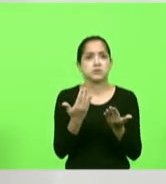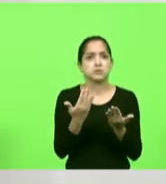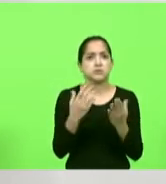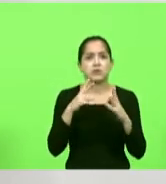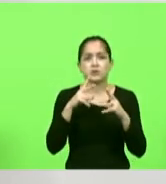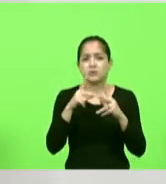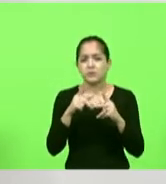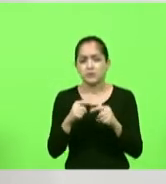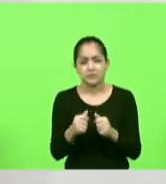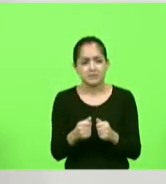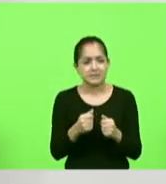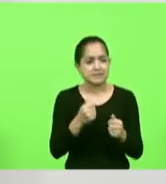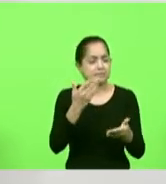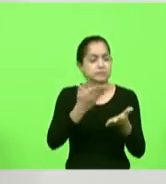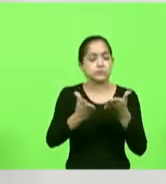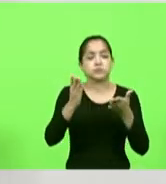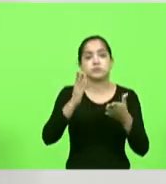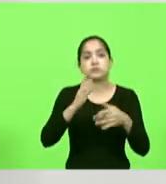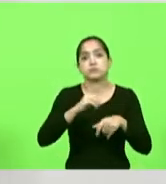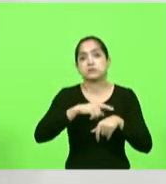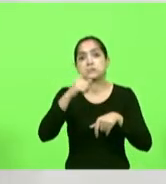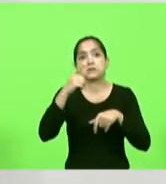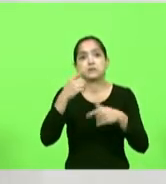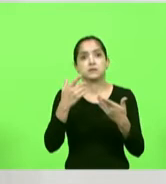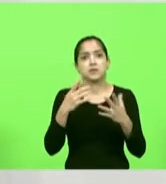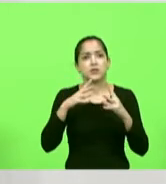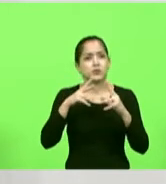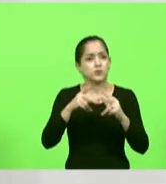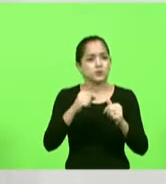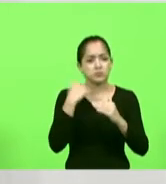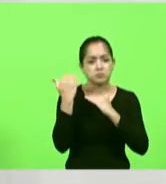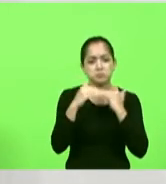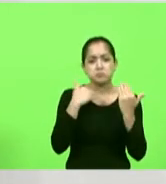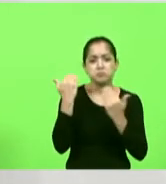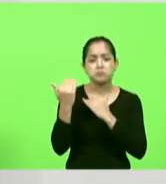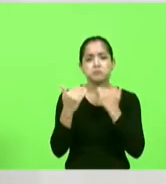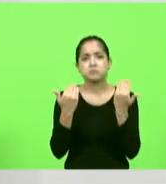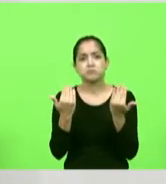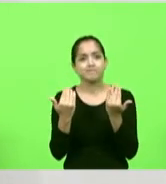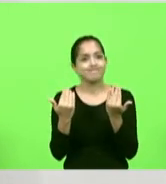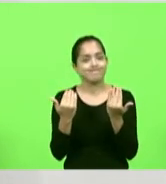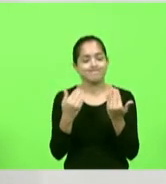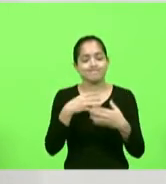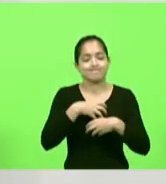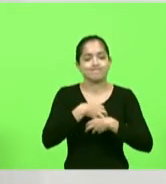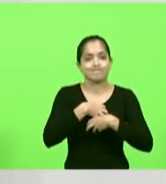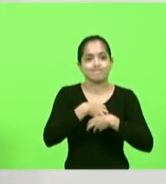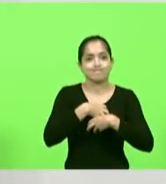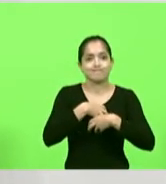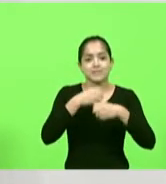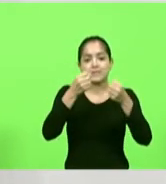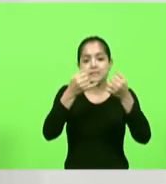estúpida nunca ouvi falar olha morreu de forma inteligente toda morte é uma morte estúpida e sem explicação